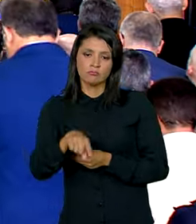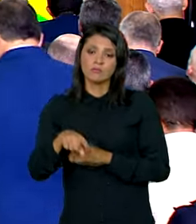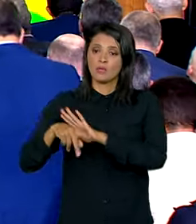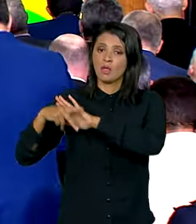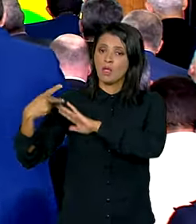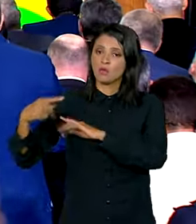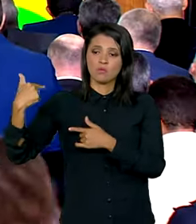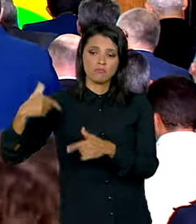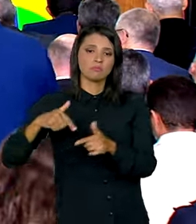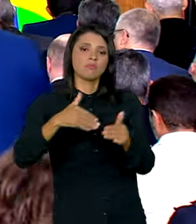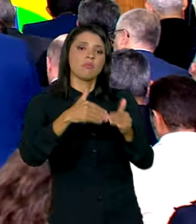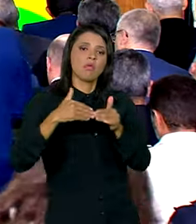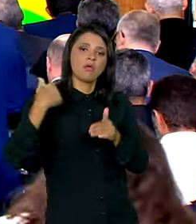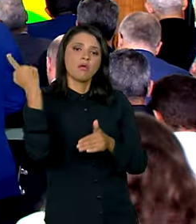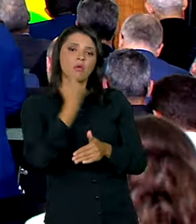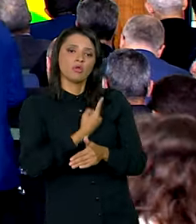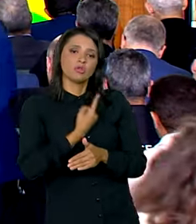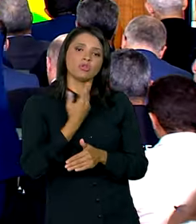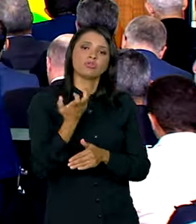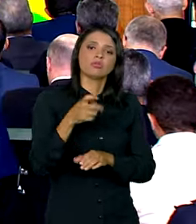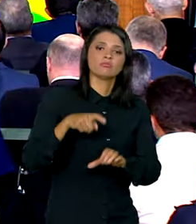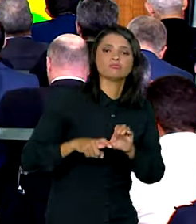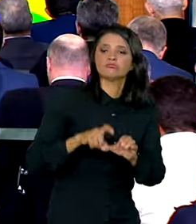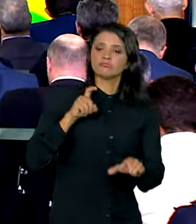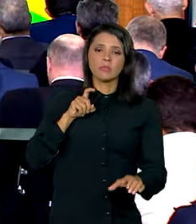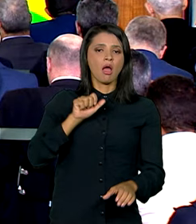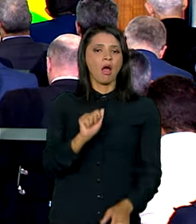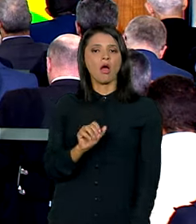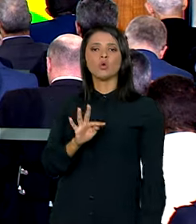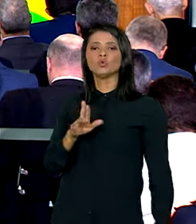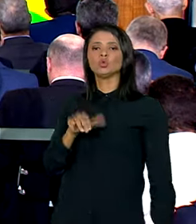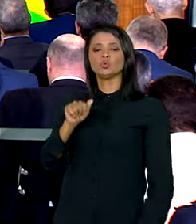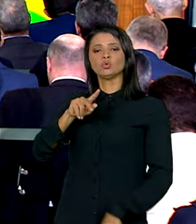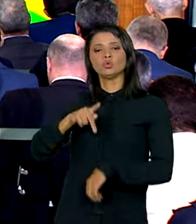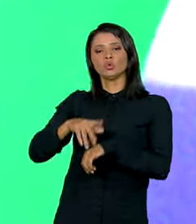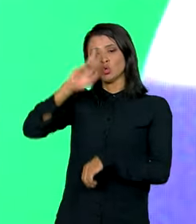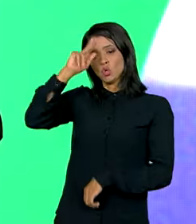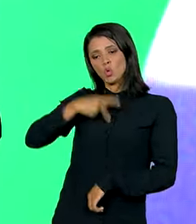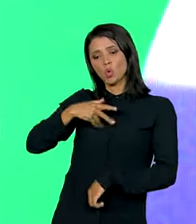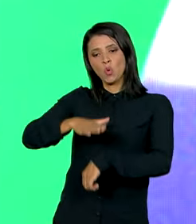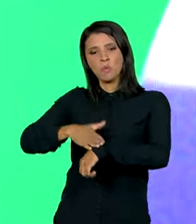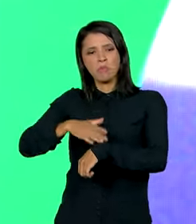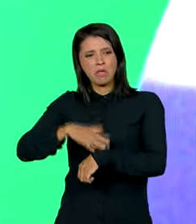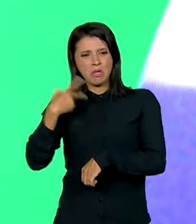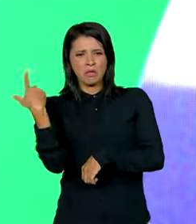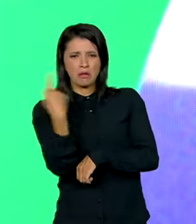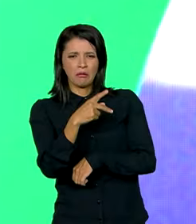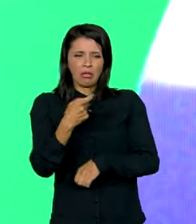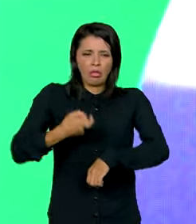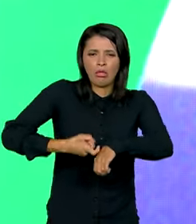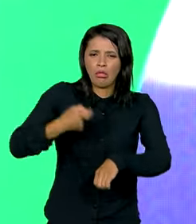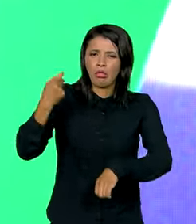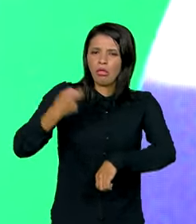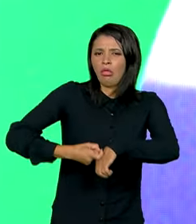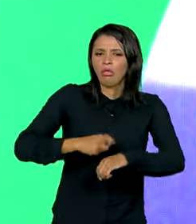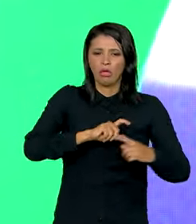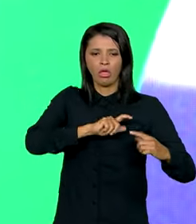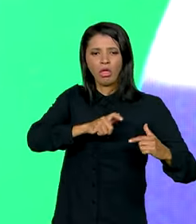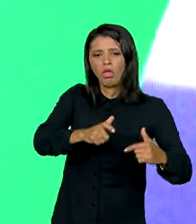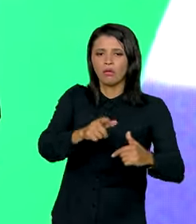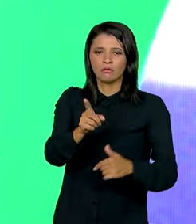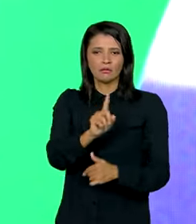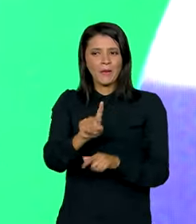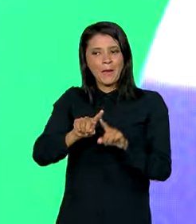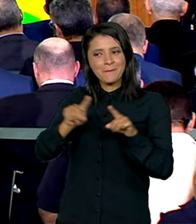trabalhadores pediam. Nós queremos autonomia. Nós não queremos estar rígido. O problema é que